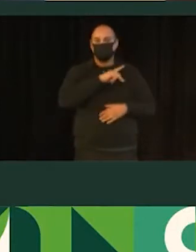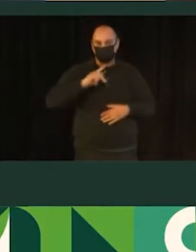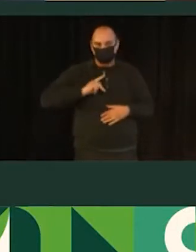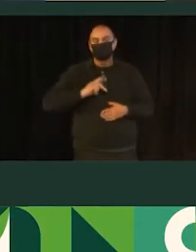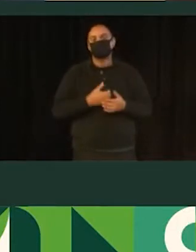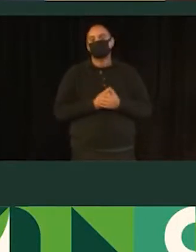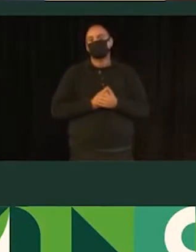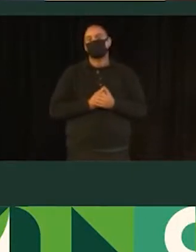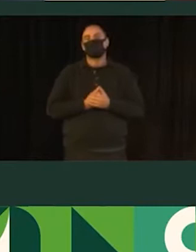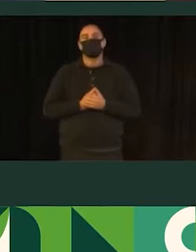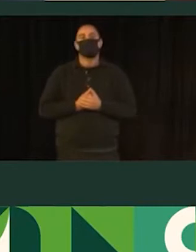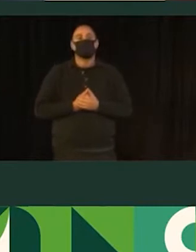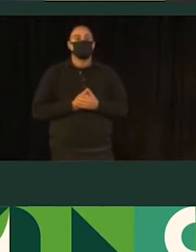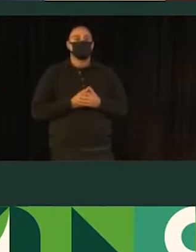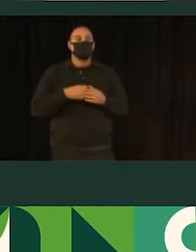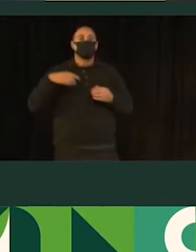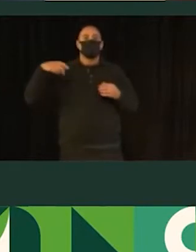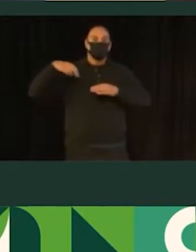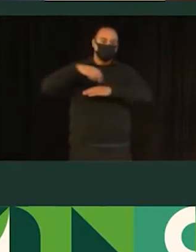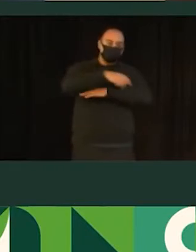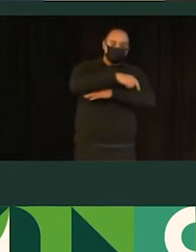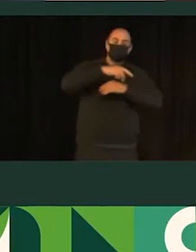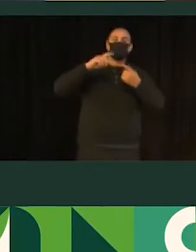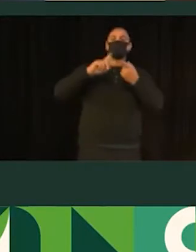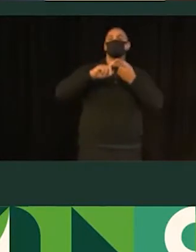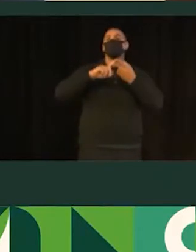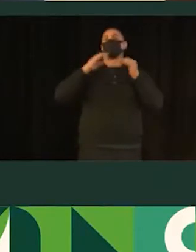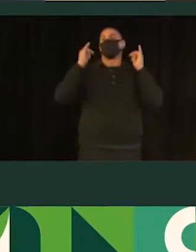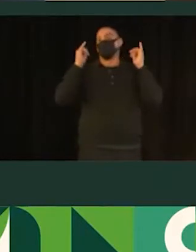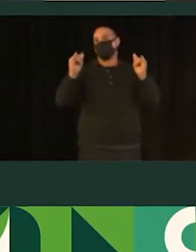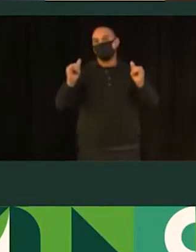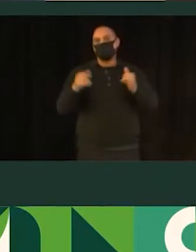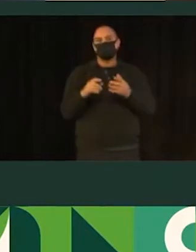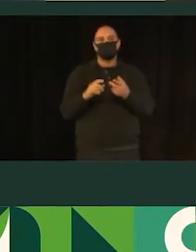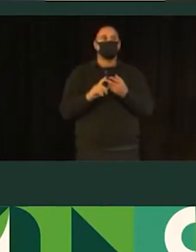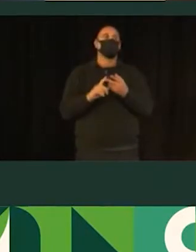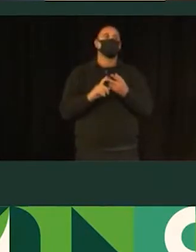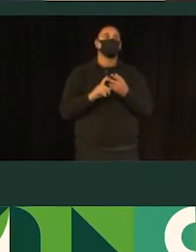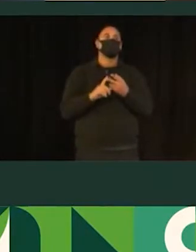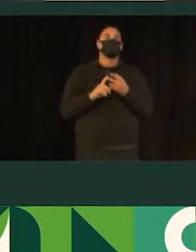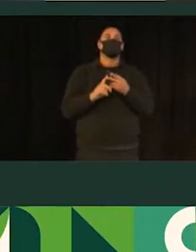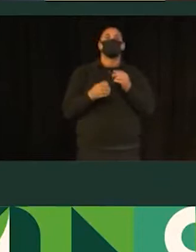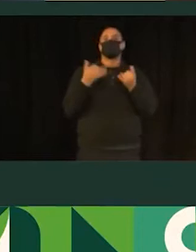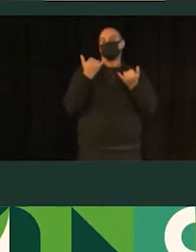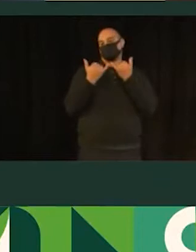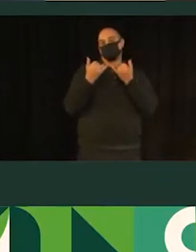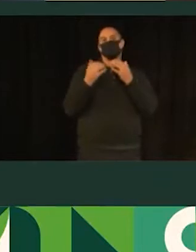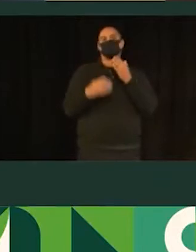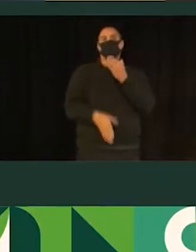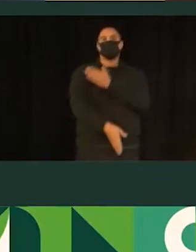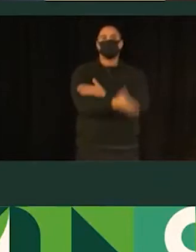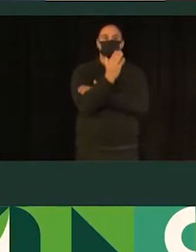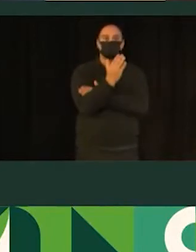mas, seguida, a pé e depois o ônibus. Quando a gente fala de viagens a trabalho, essa matriz, ela muda um